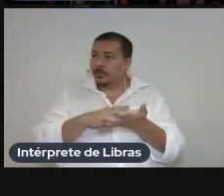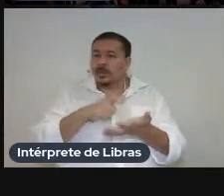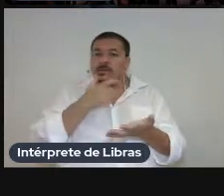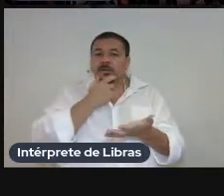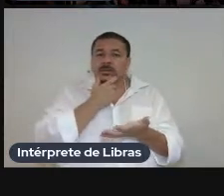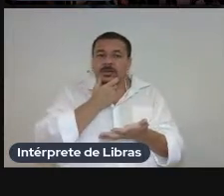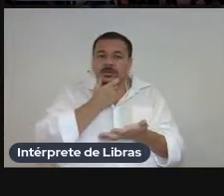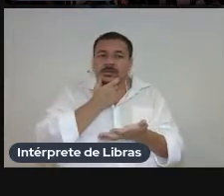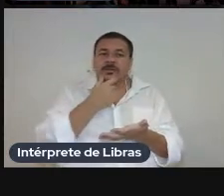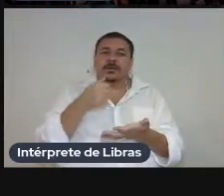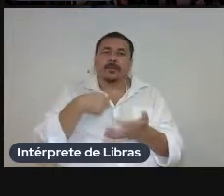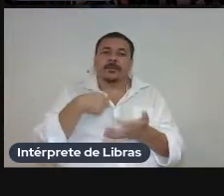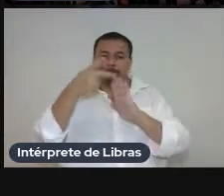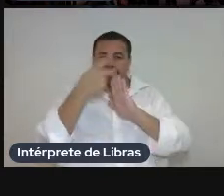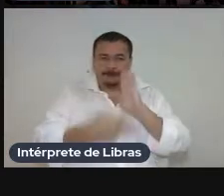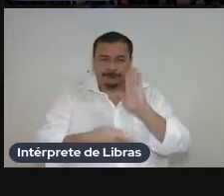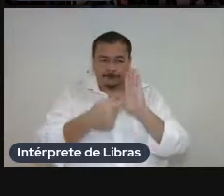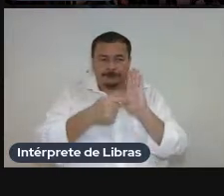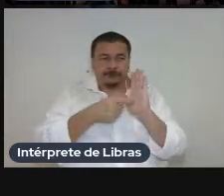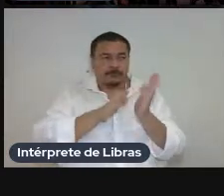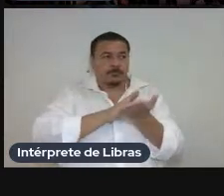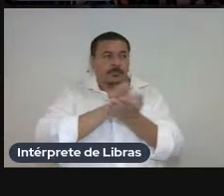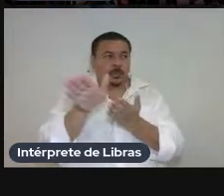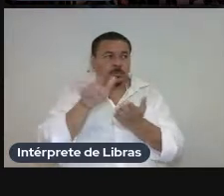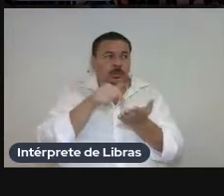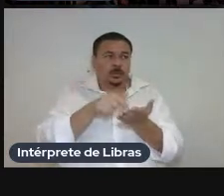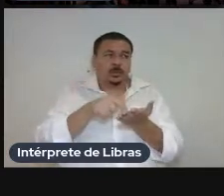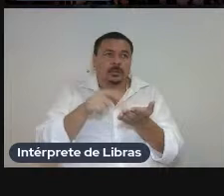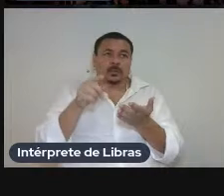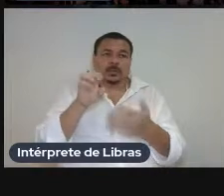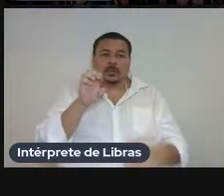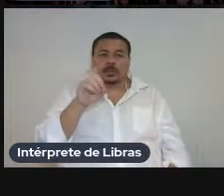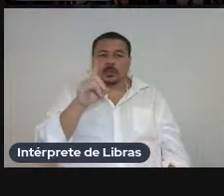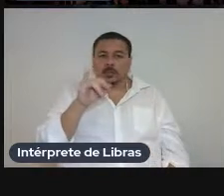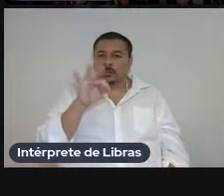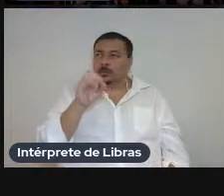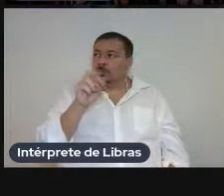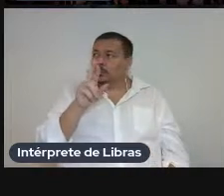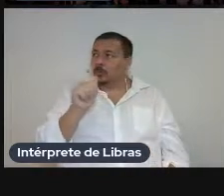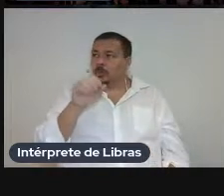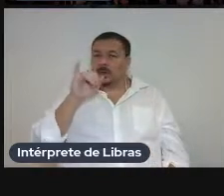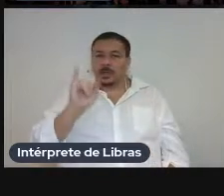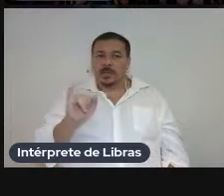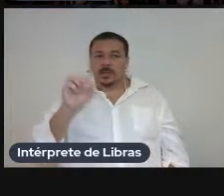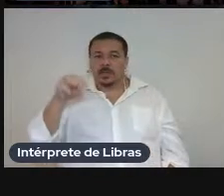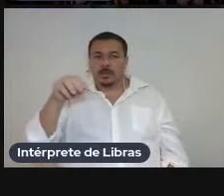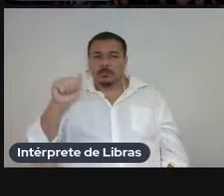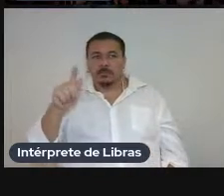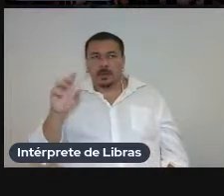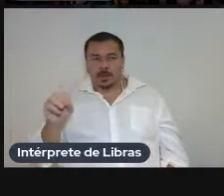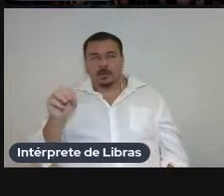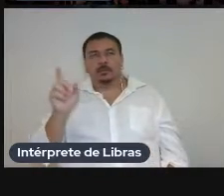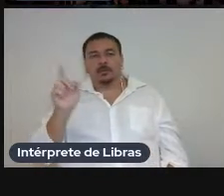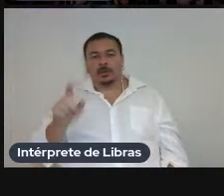inglês desse projeto foi publicado pela editora Imago conhecida como edição Standard